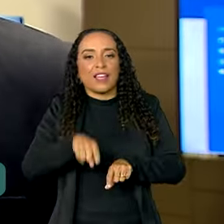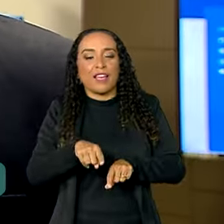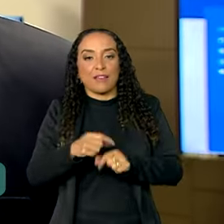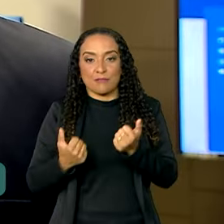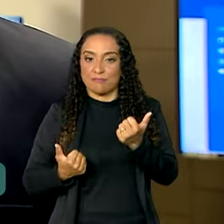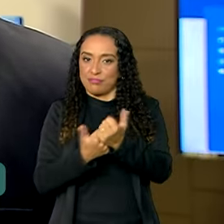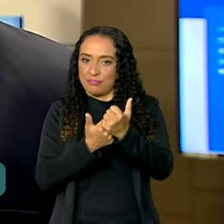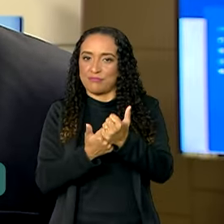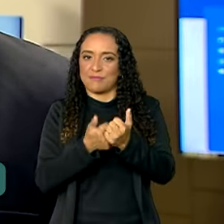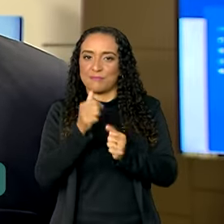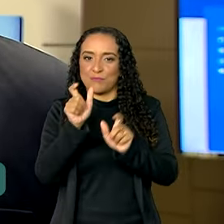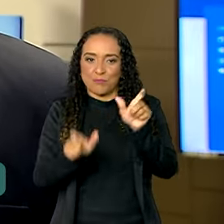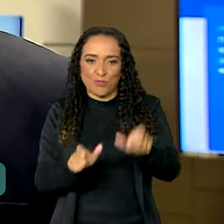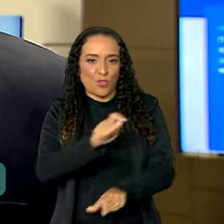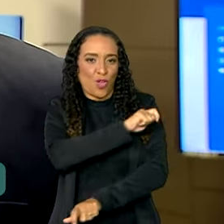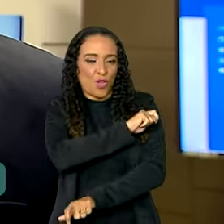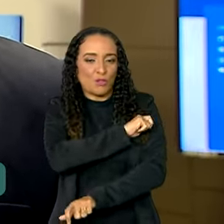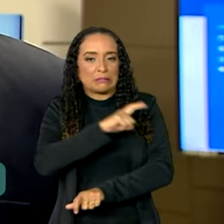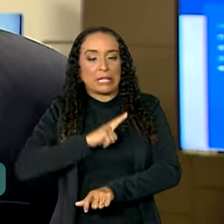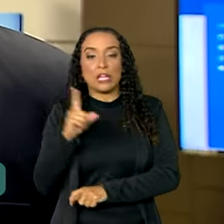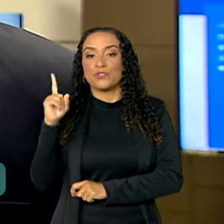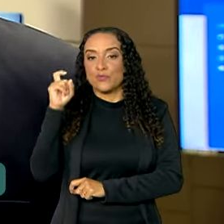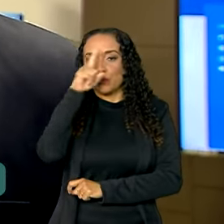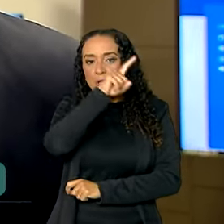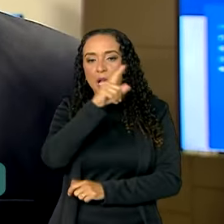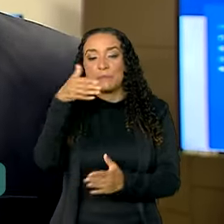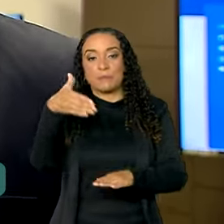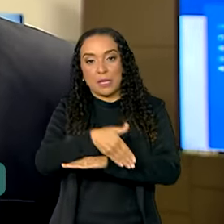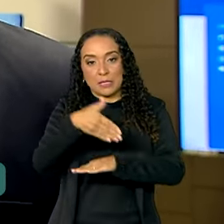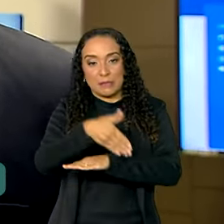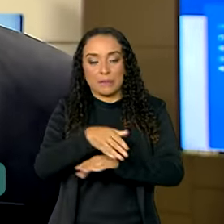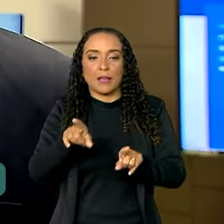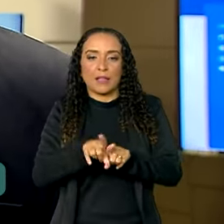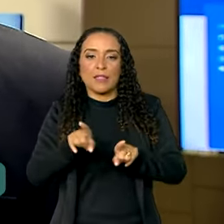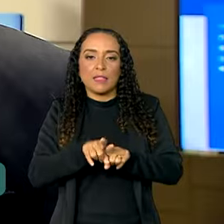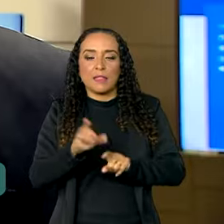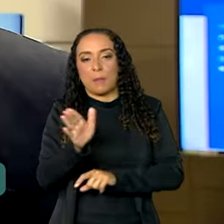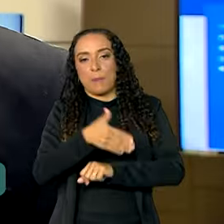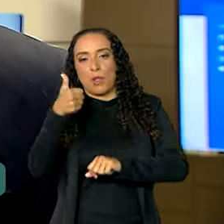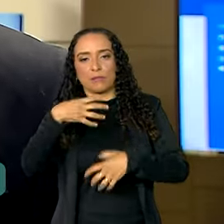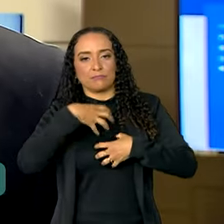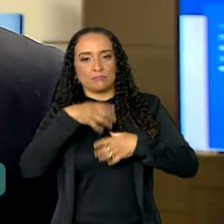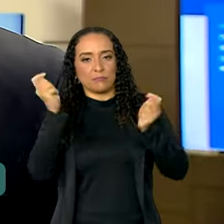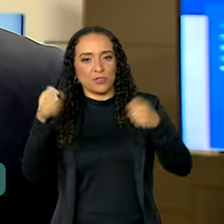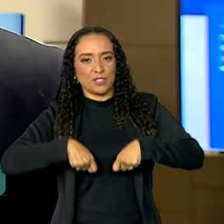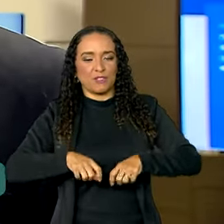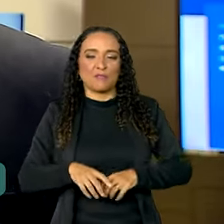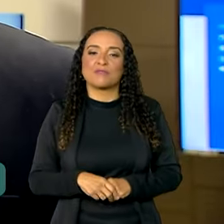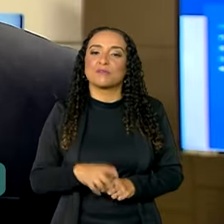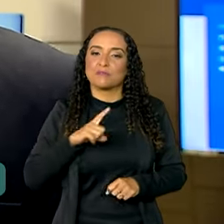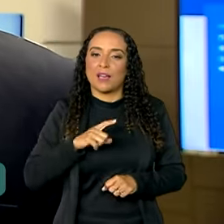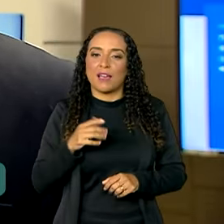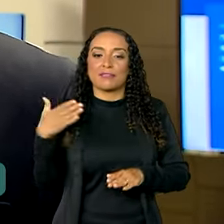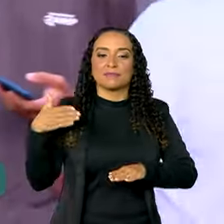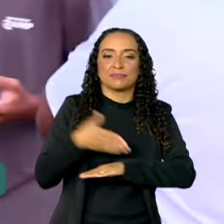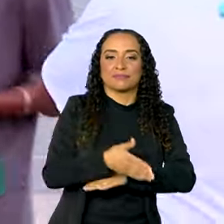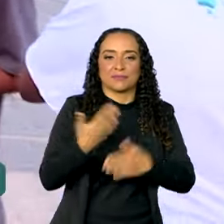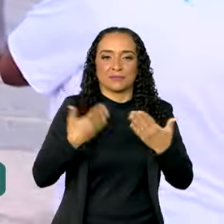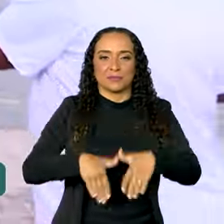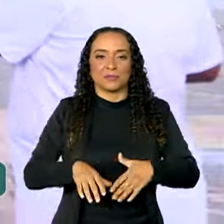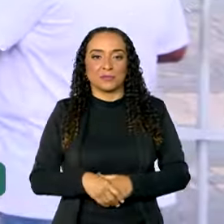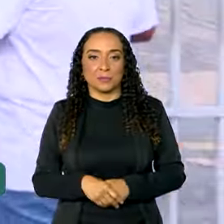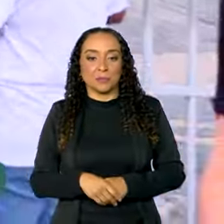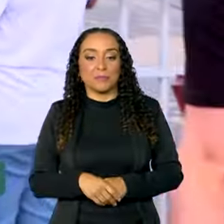suporte para que os estudantes que encontram mais dificuldade para participar tenham as melhores condições possíveis para comparecer à prova.